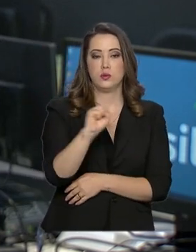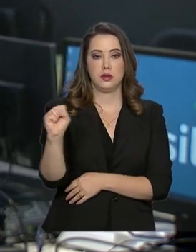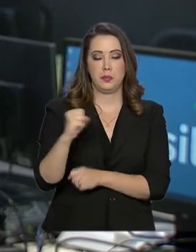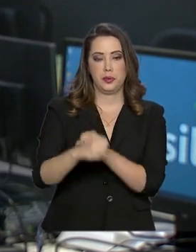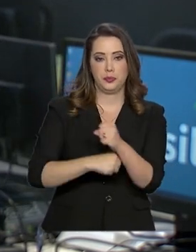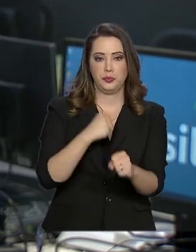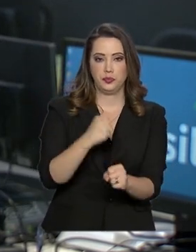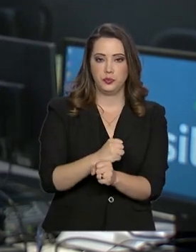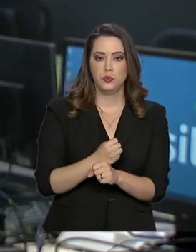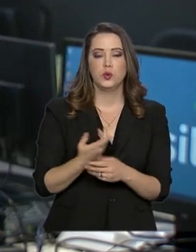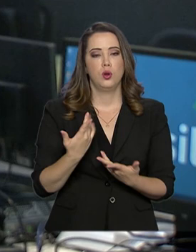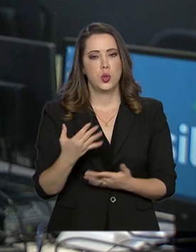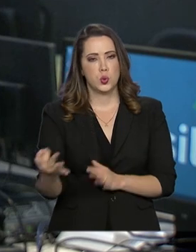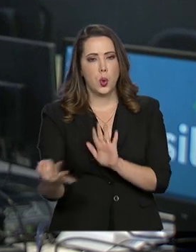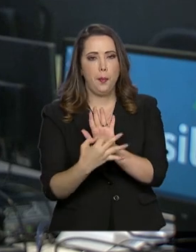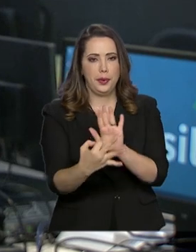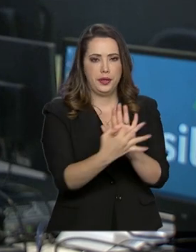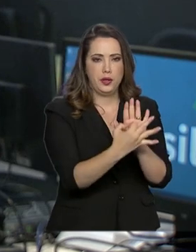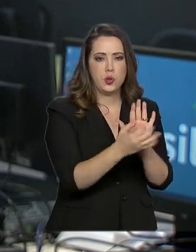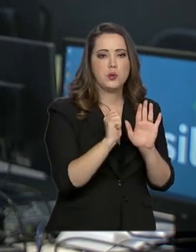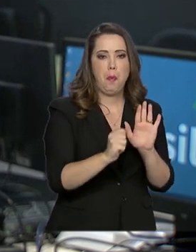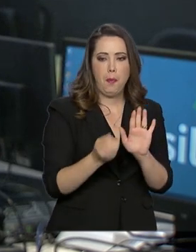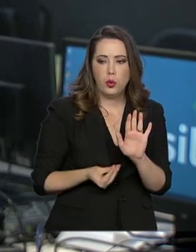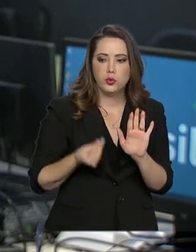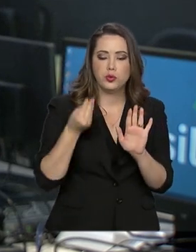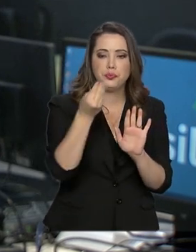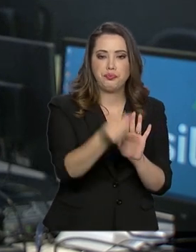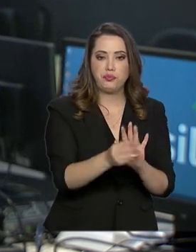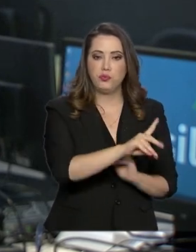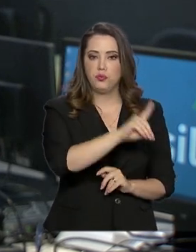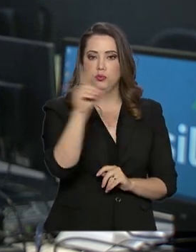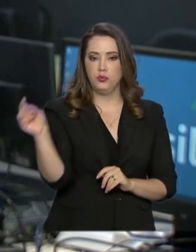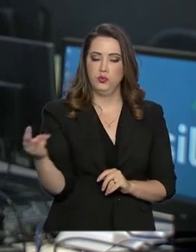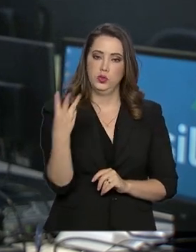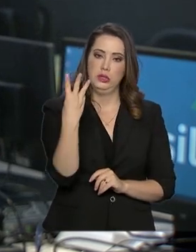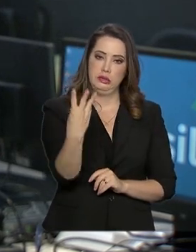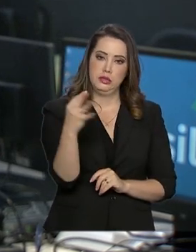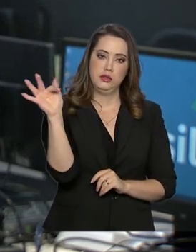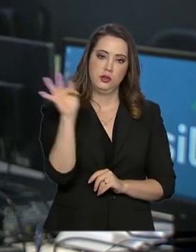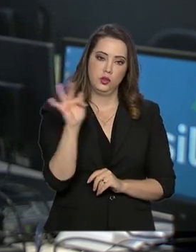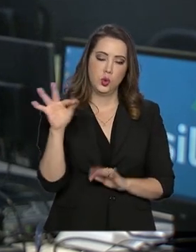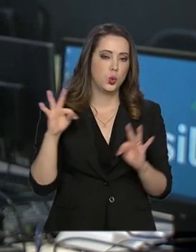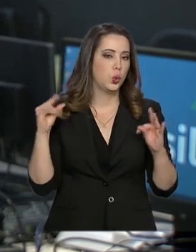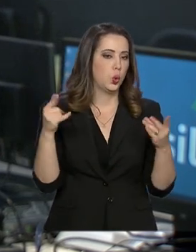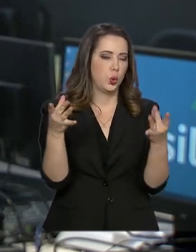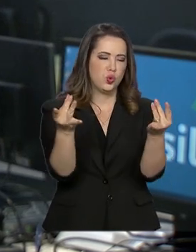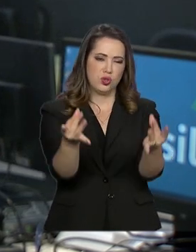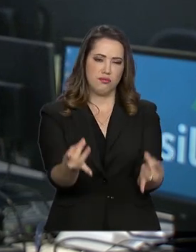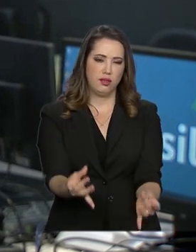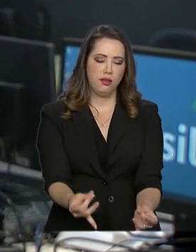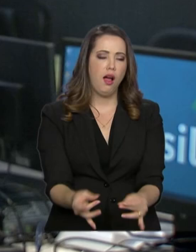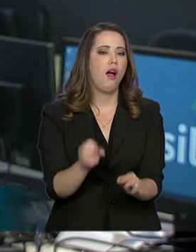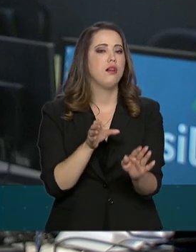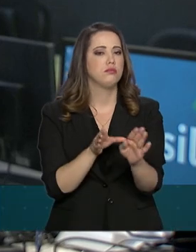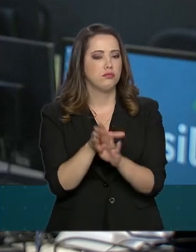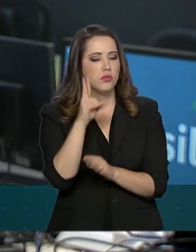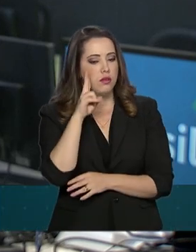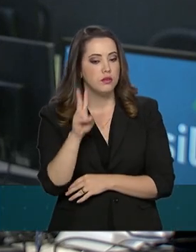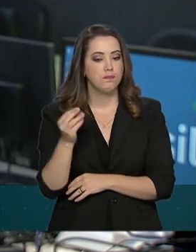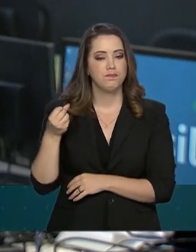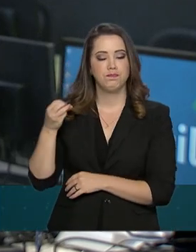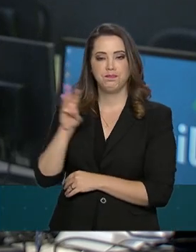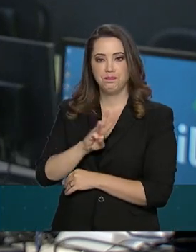vem. As contribuições podem ser enviadas até o dia 3 de fevereiro. Todas as orientações estão no site